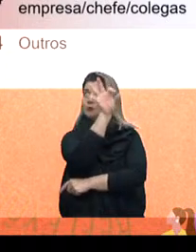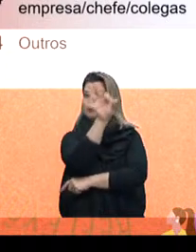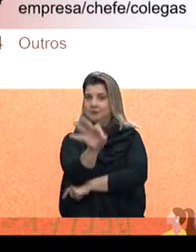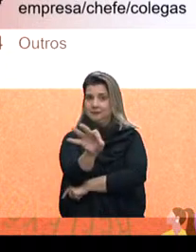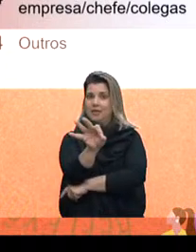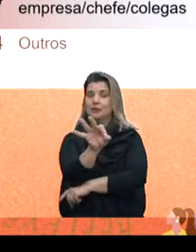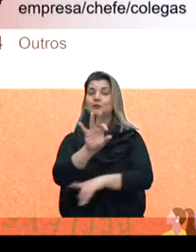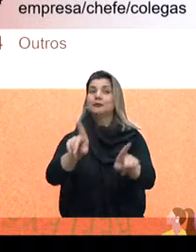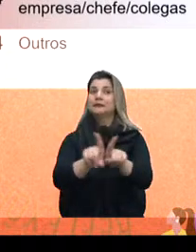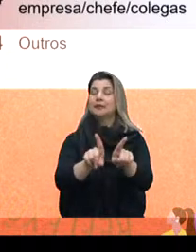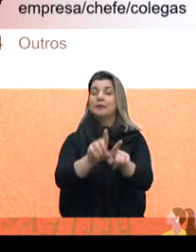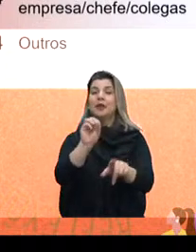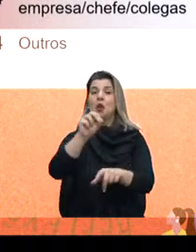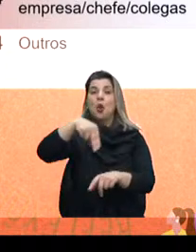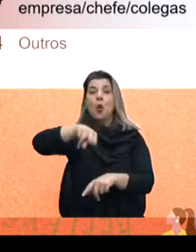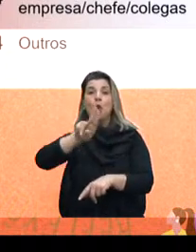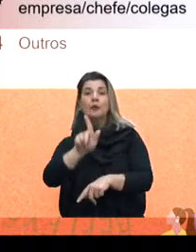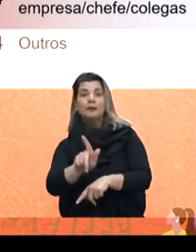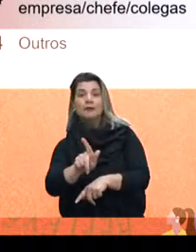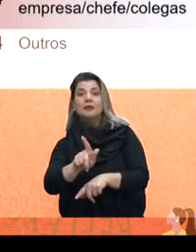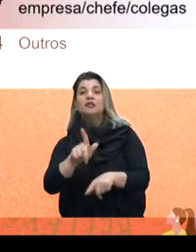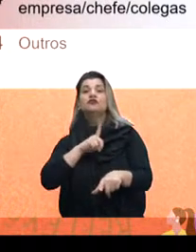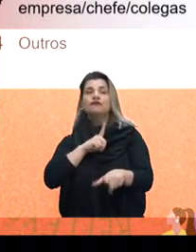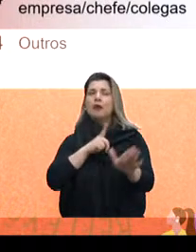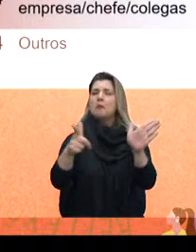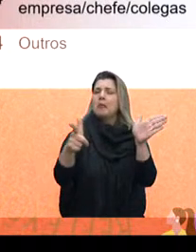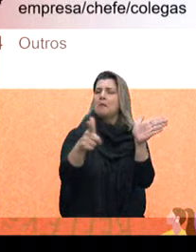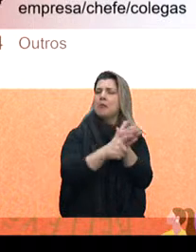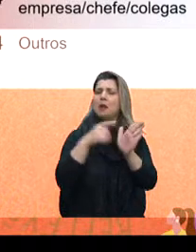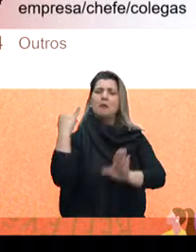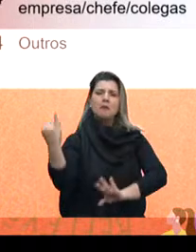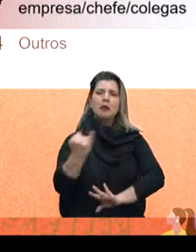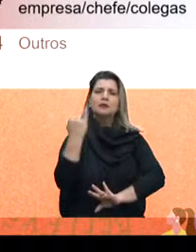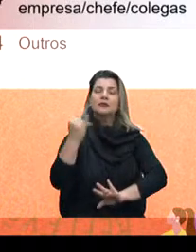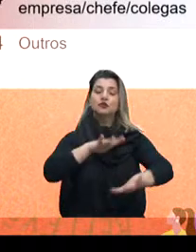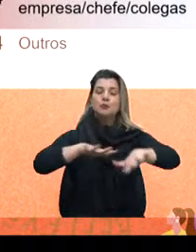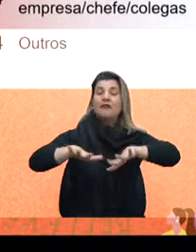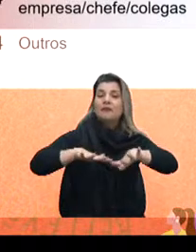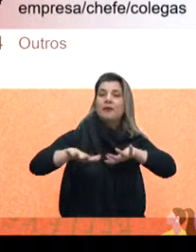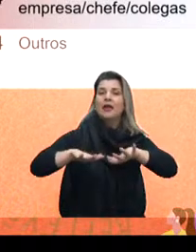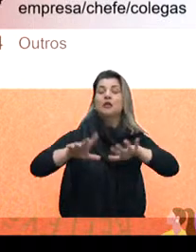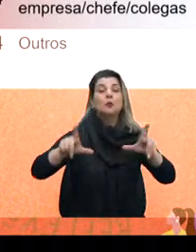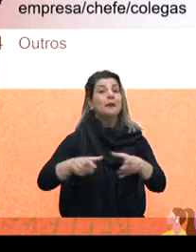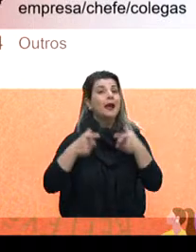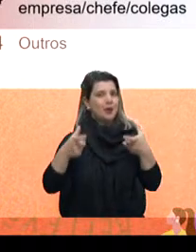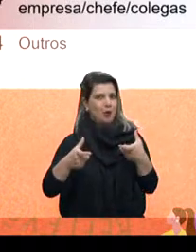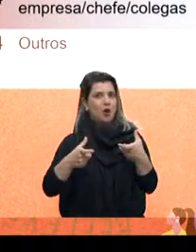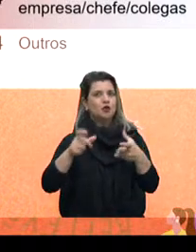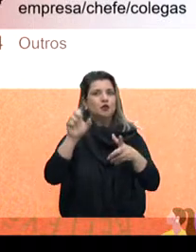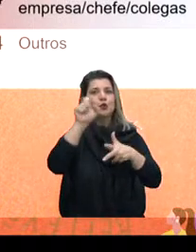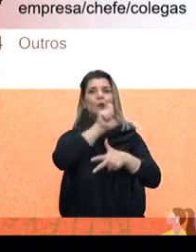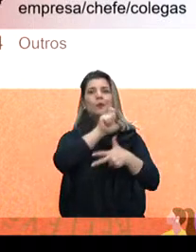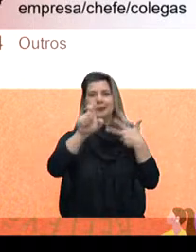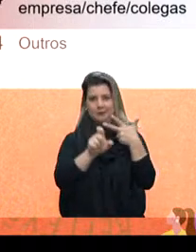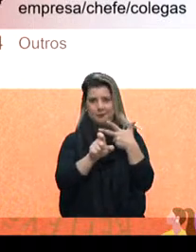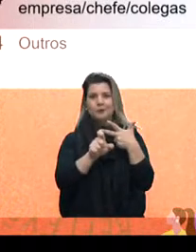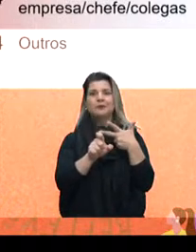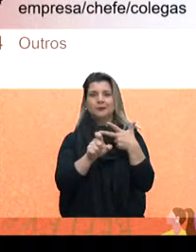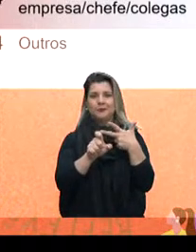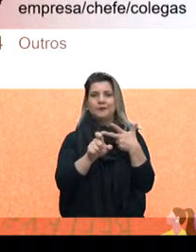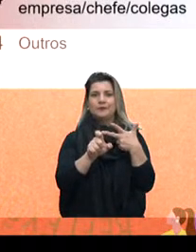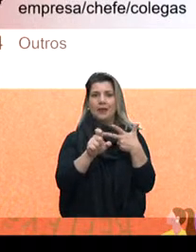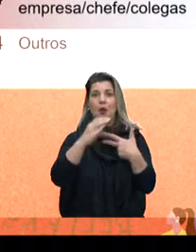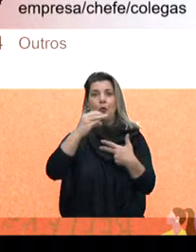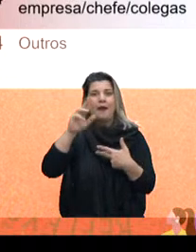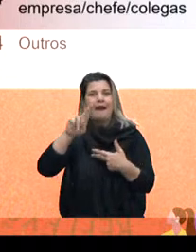as ONGs tiveram um papel importante nesse movimento, maior até do que o poder público. Os CRAs